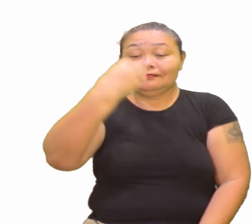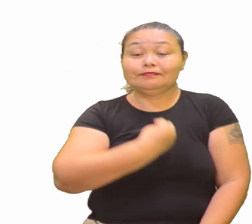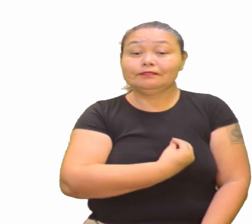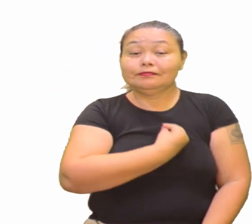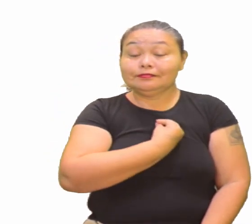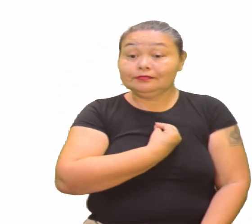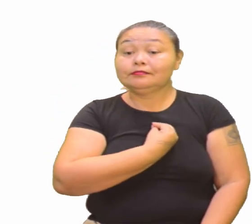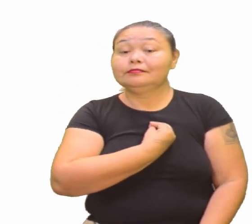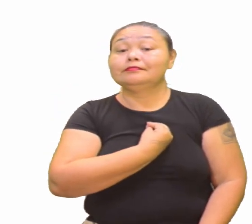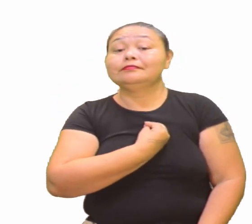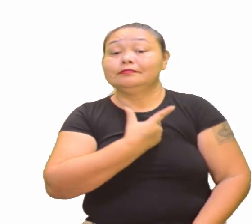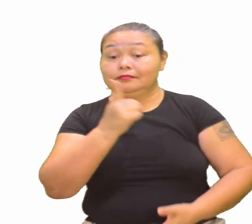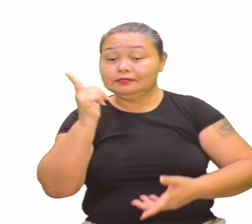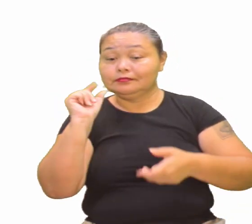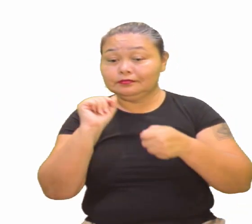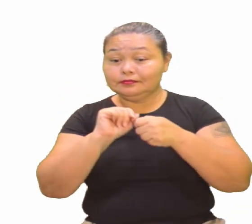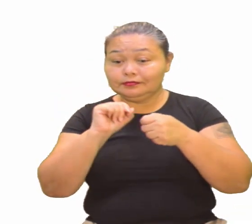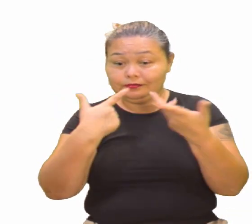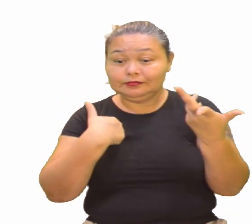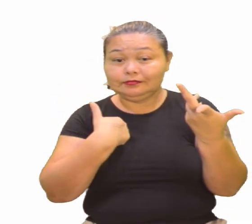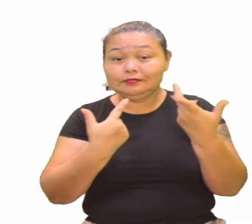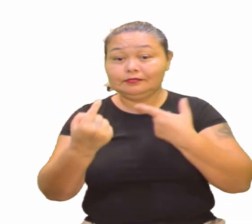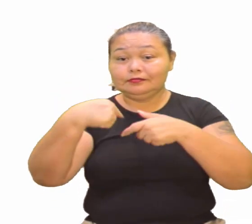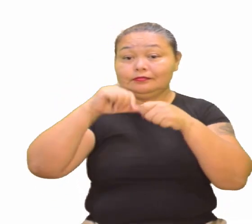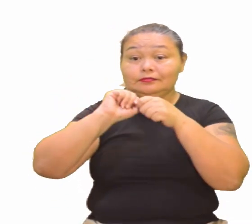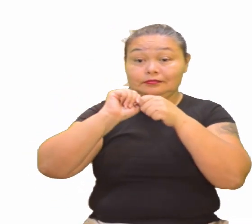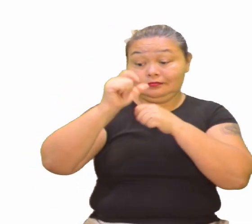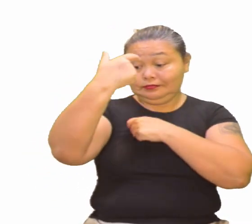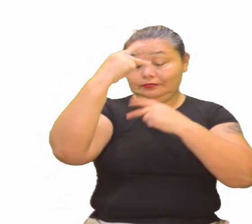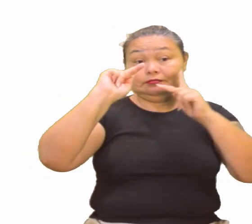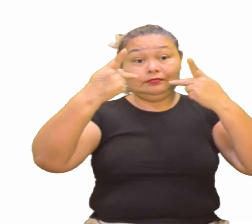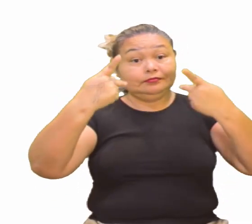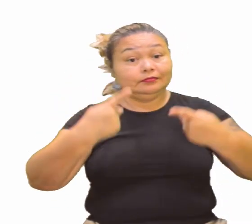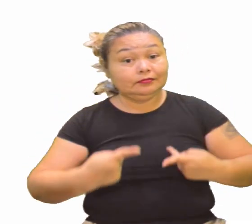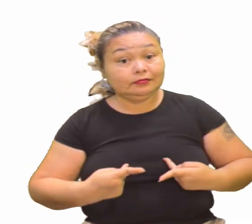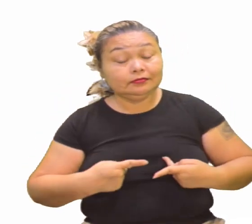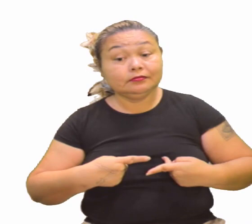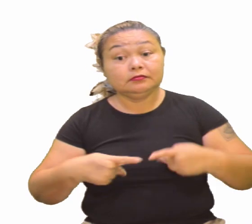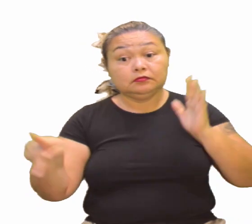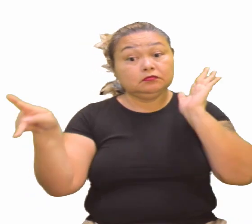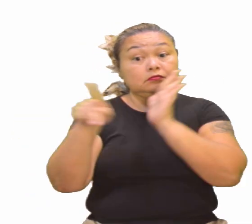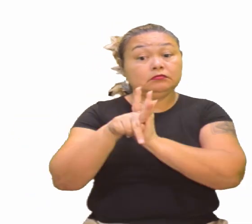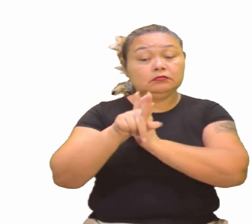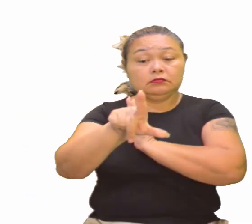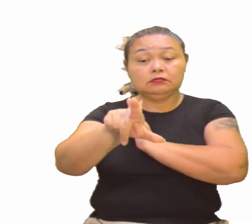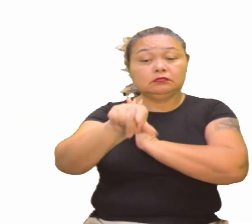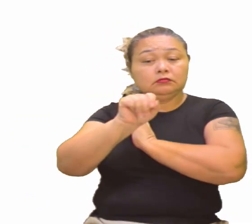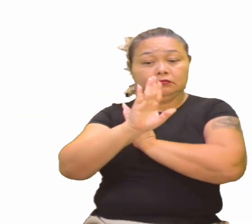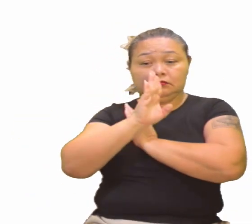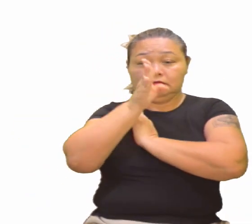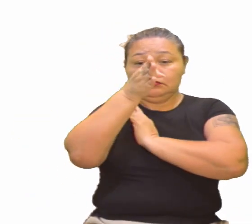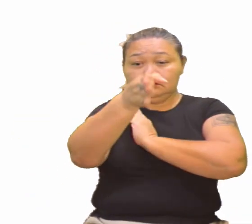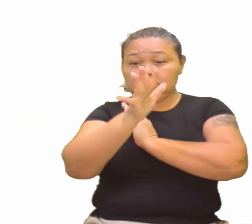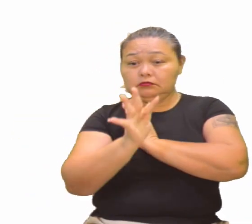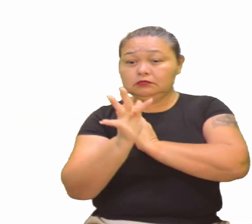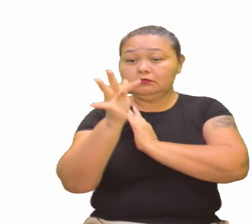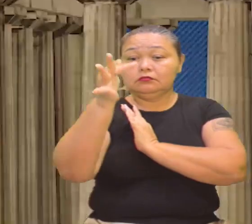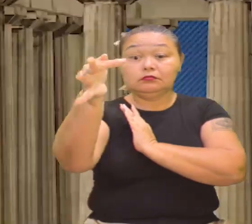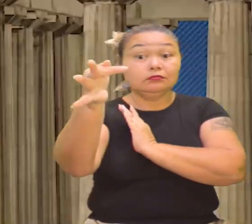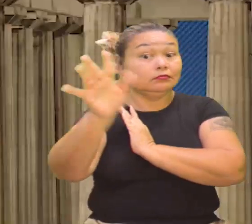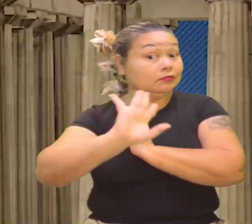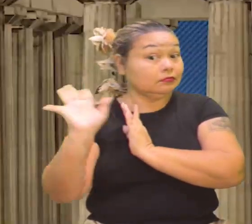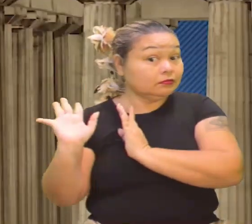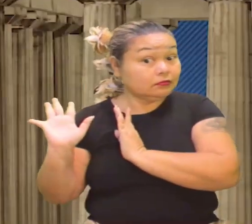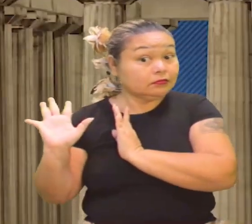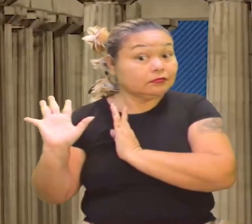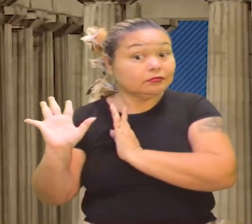ativa, uma vez que joga sobre o humano a responsabilidade pelo seu próprio destino. Veja bem, aqui, gente,